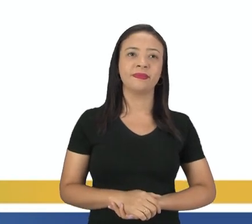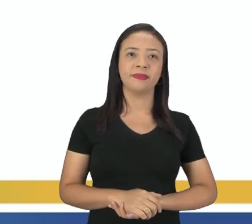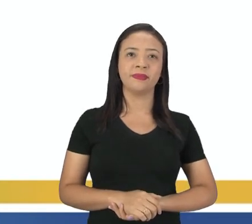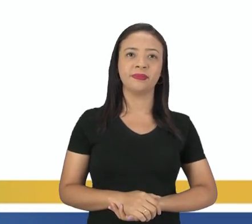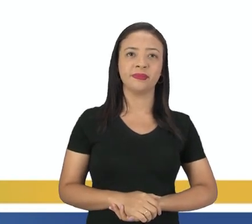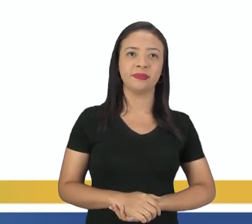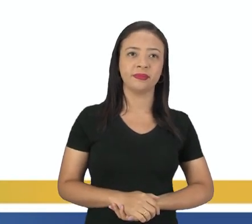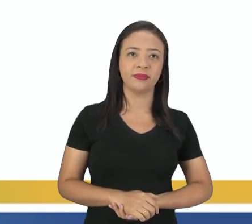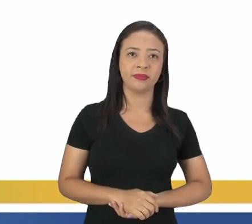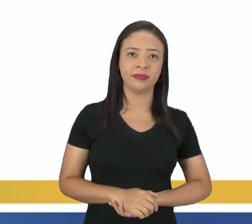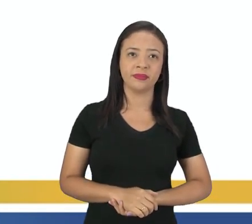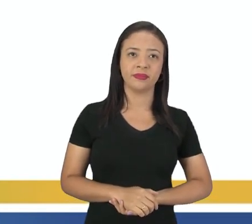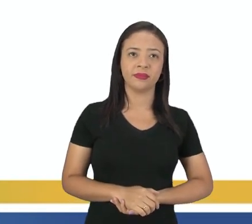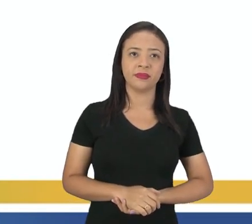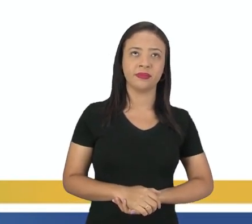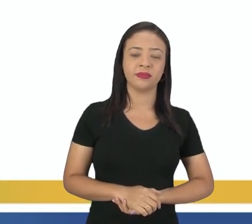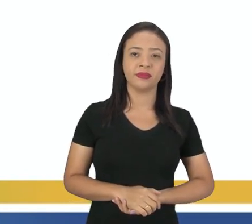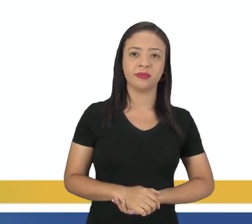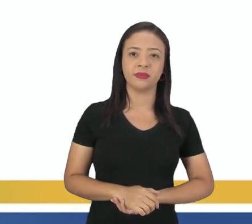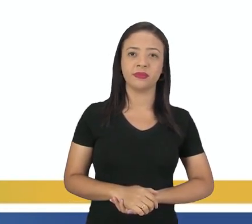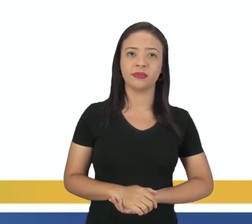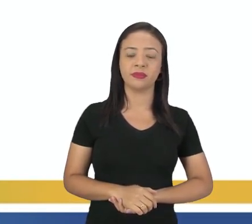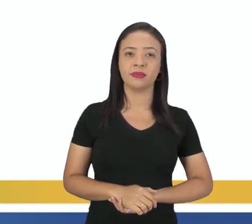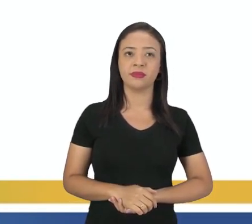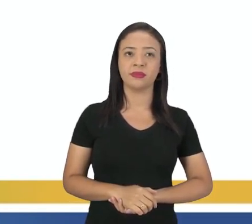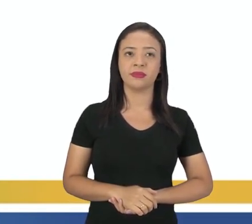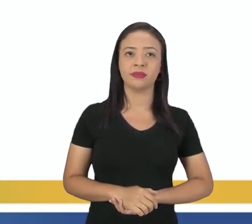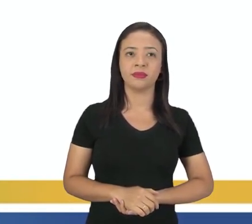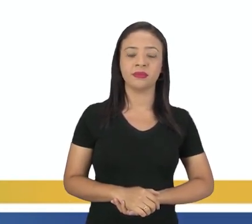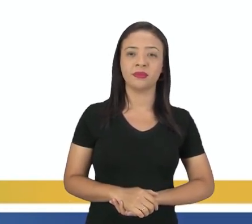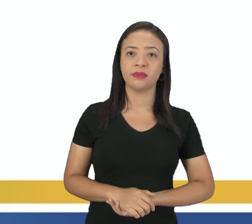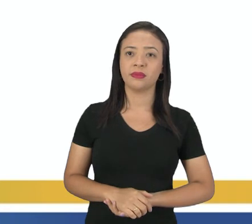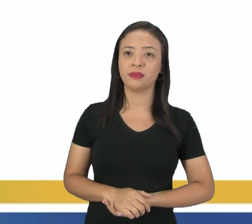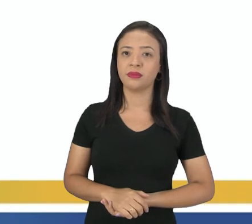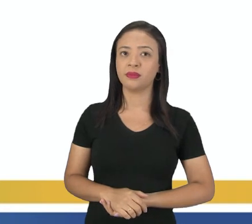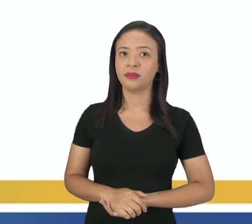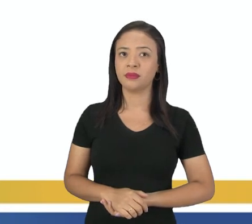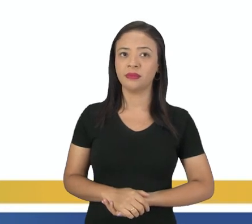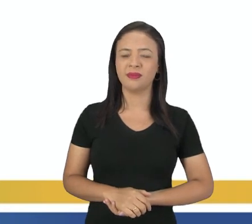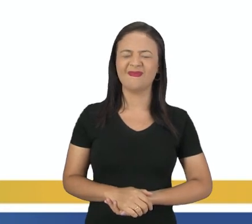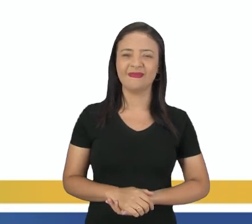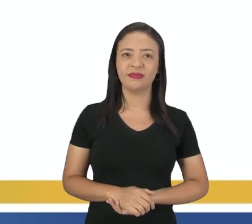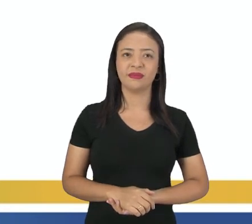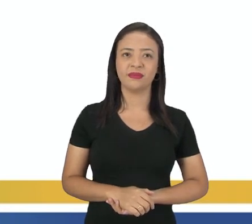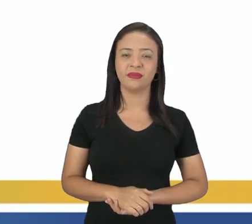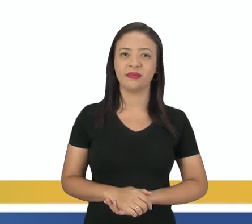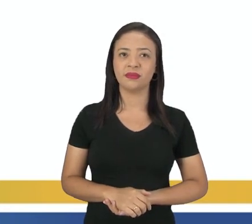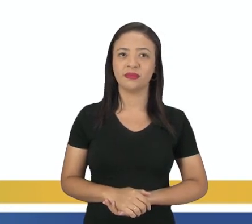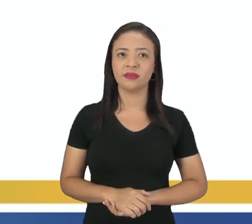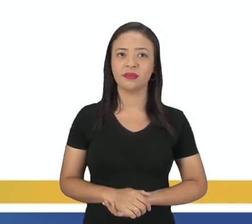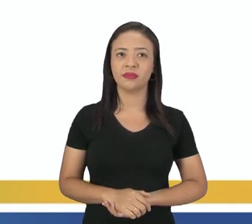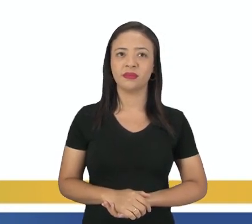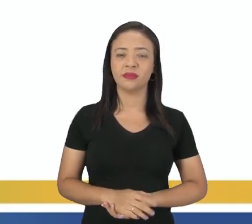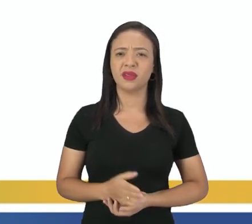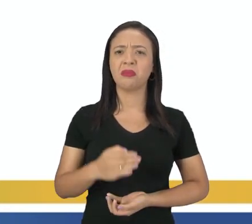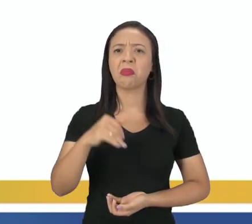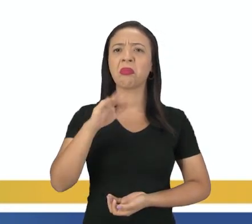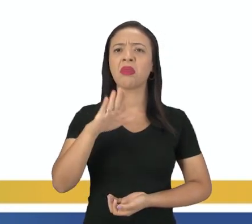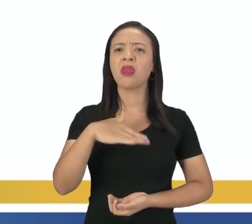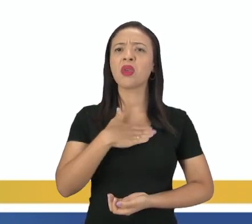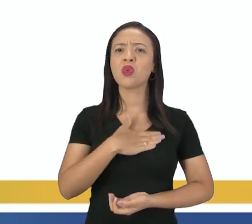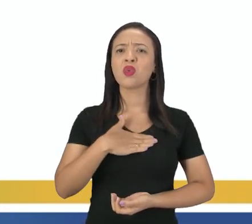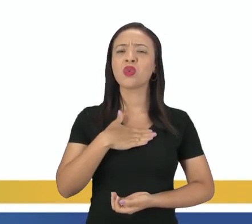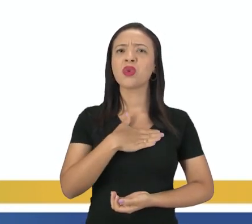los girasoles, né? Então, olha assim. A quien le gusta? Uma pergunta, uma